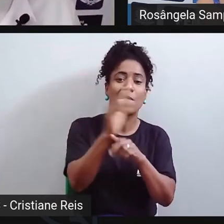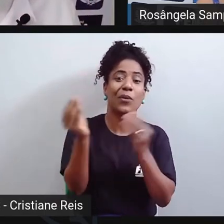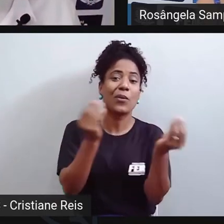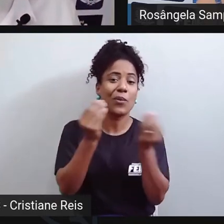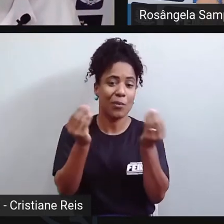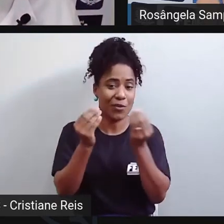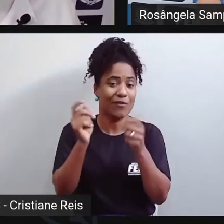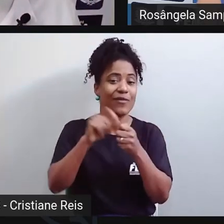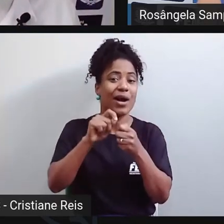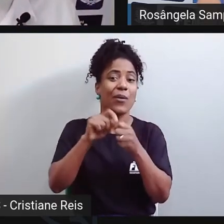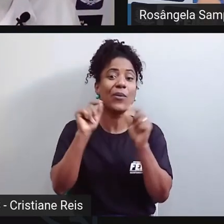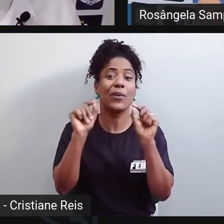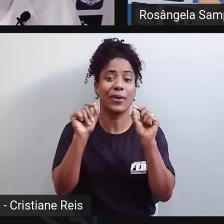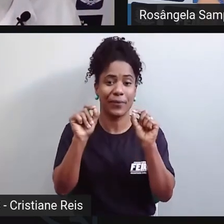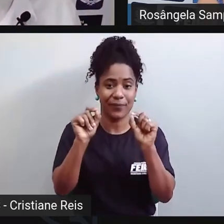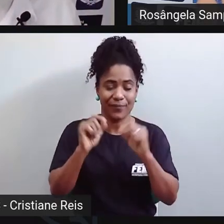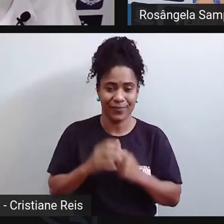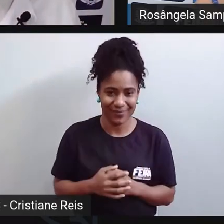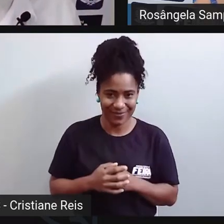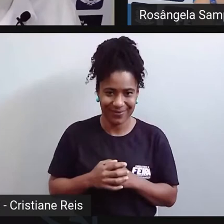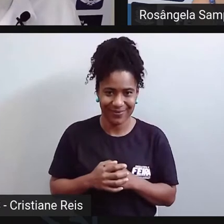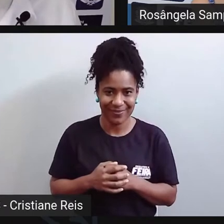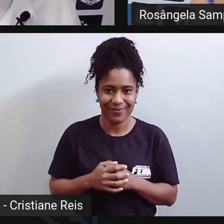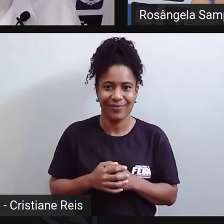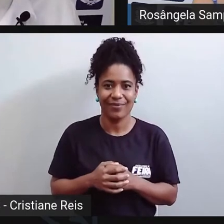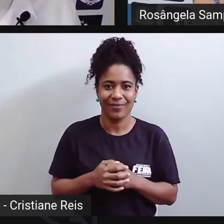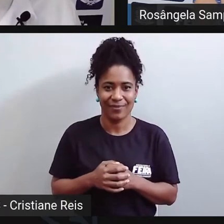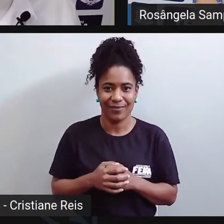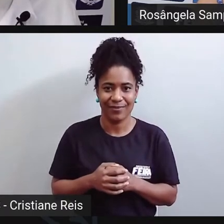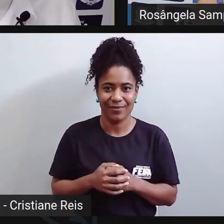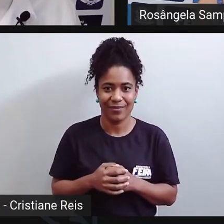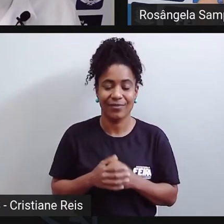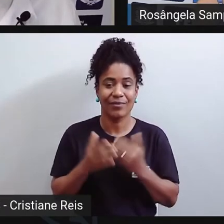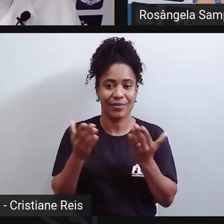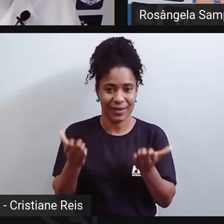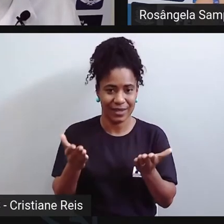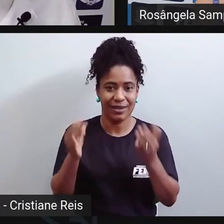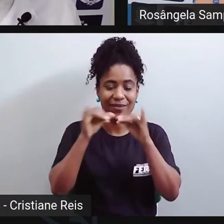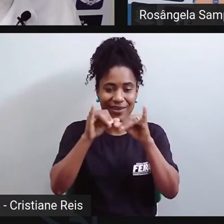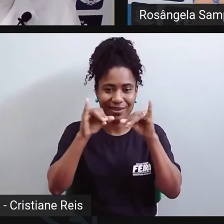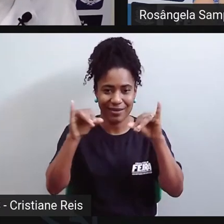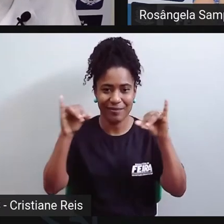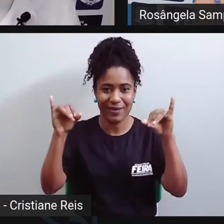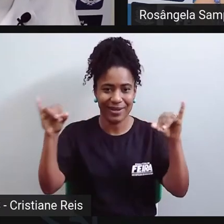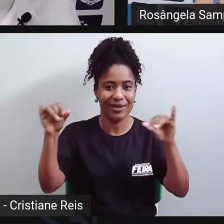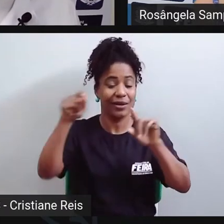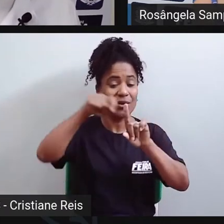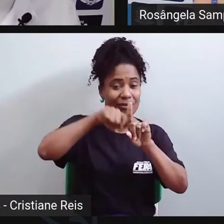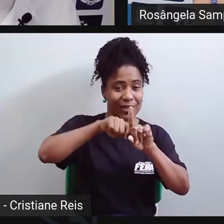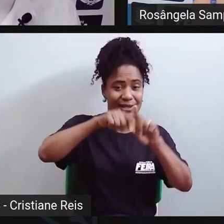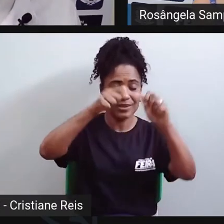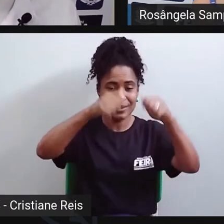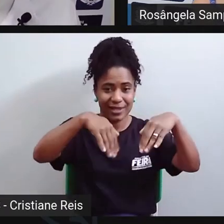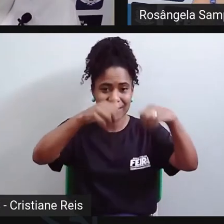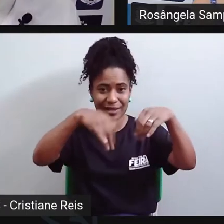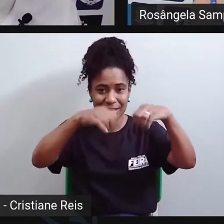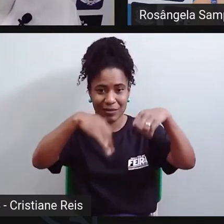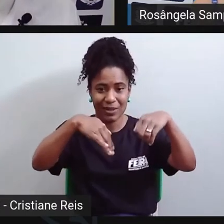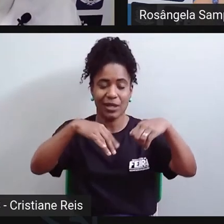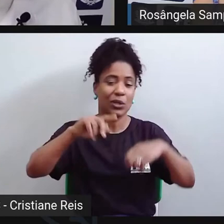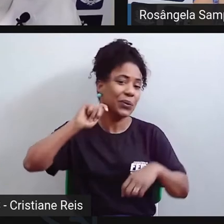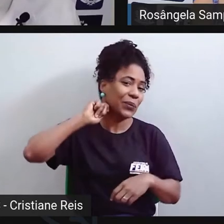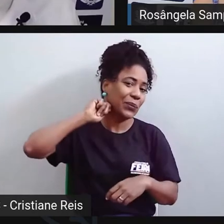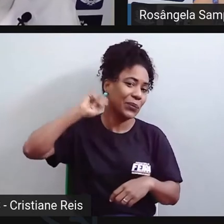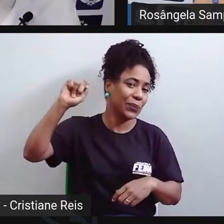Bom, como se falou, nós tivemos a campanha aí, né, da prevenção ao